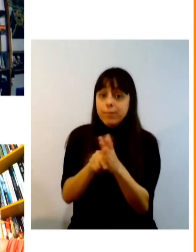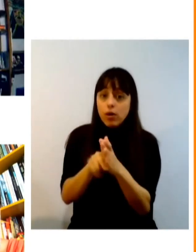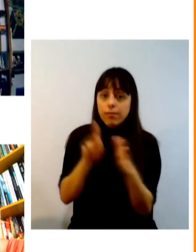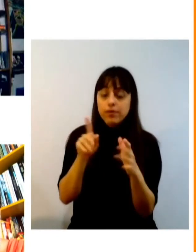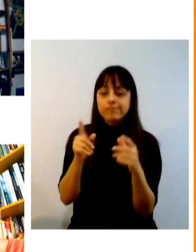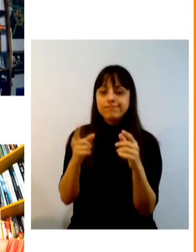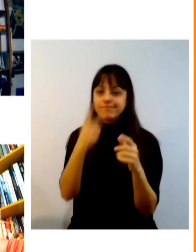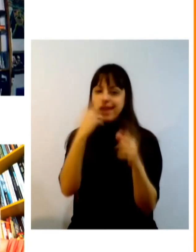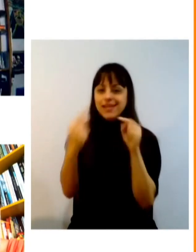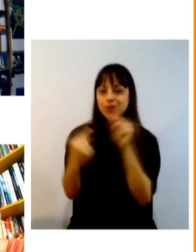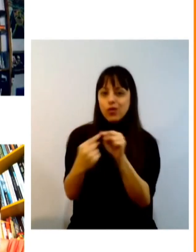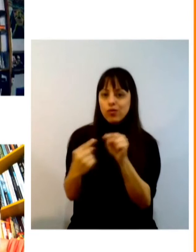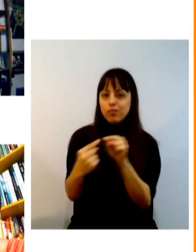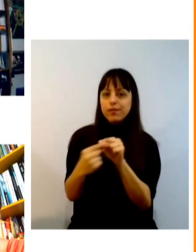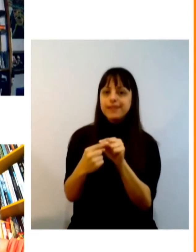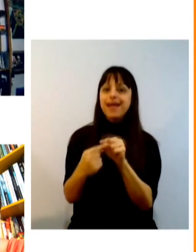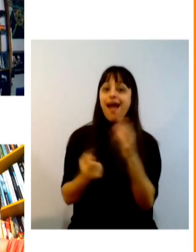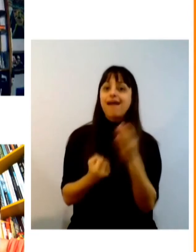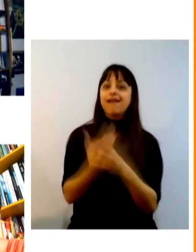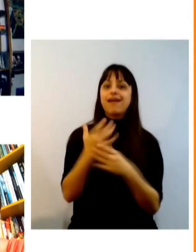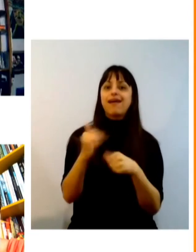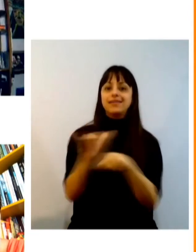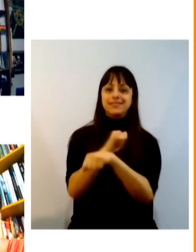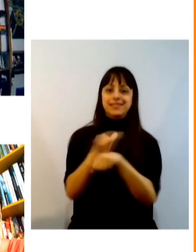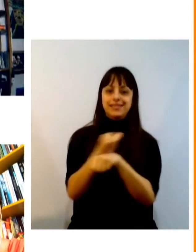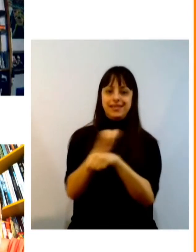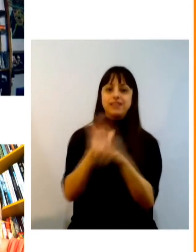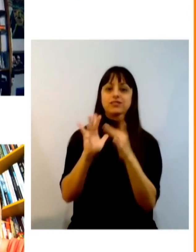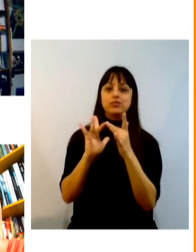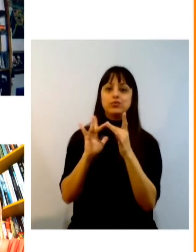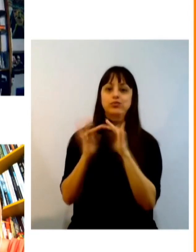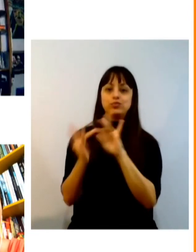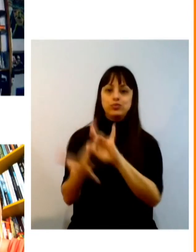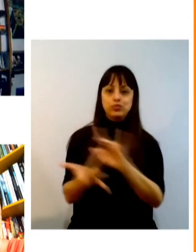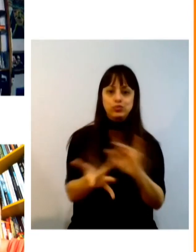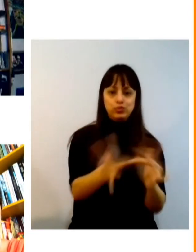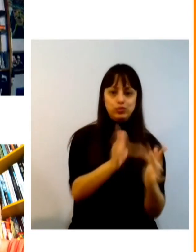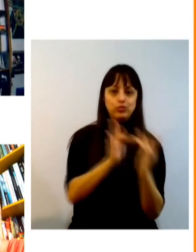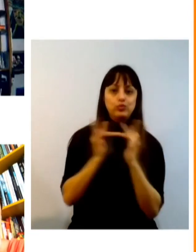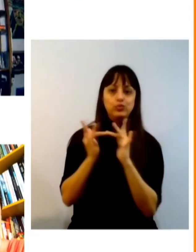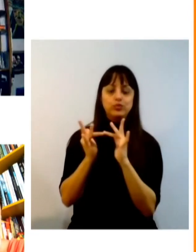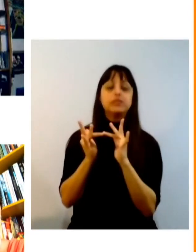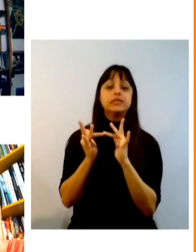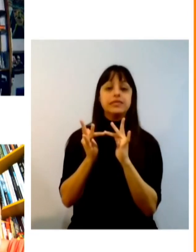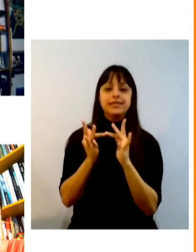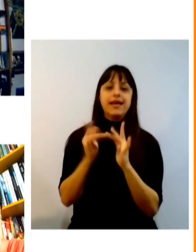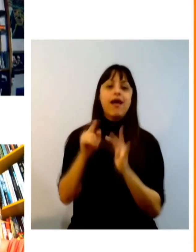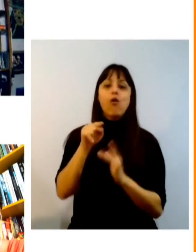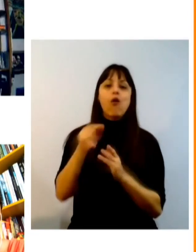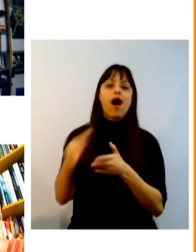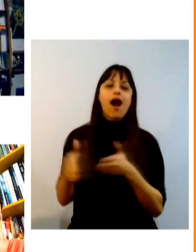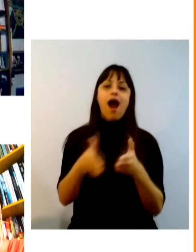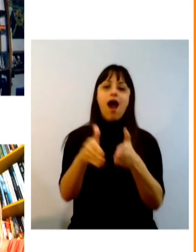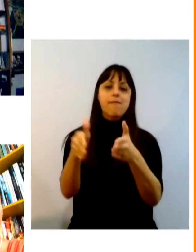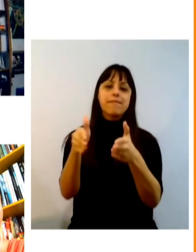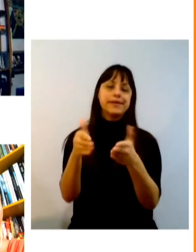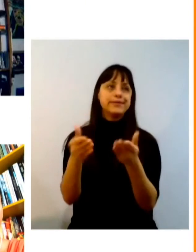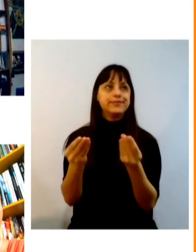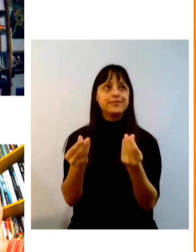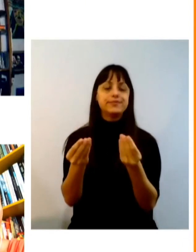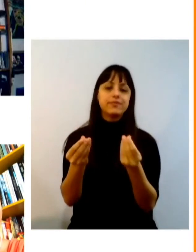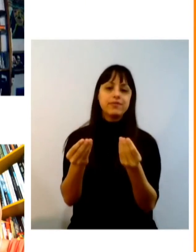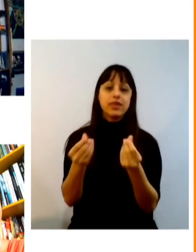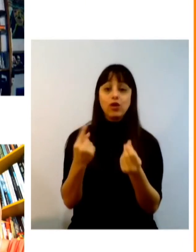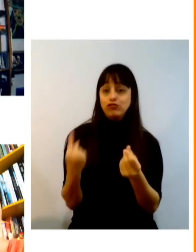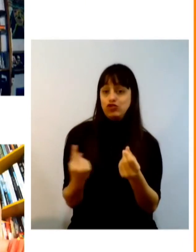criando essas estratégias em rede assim eu não eu não consigo ver o caminho que ele é que ele é solitário não